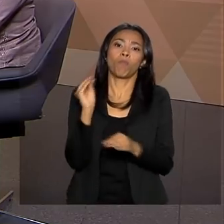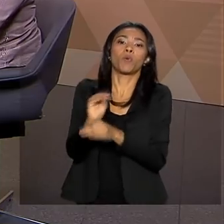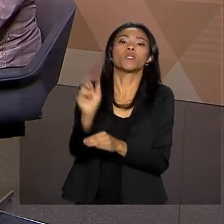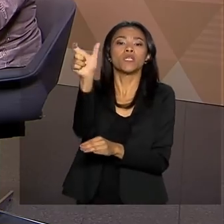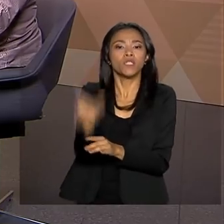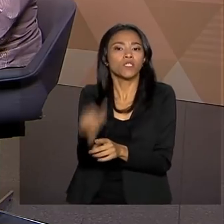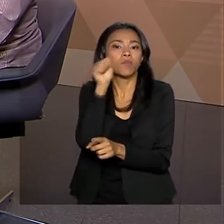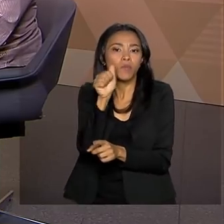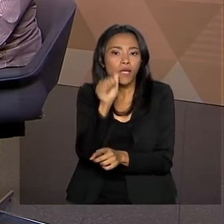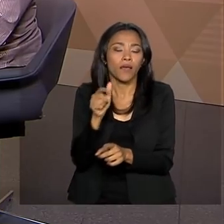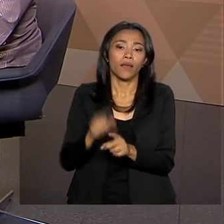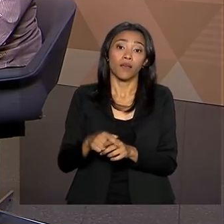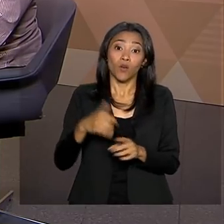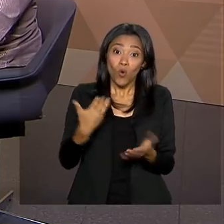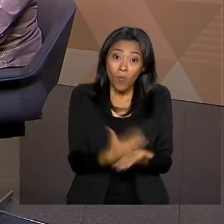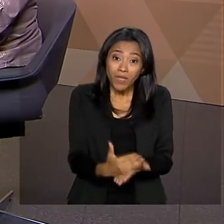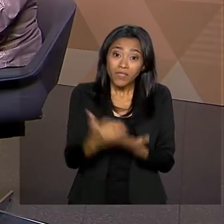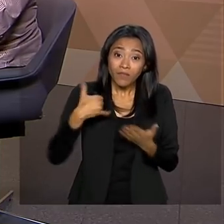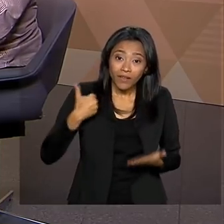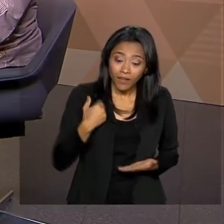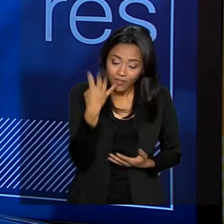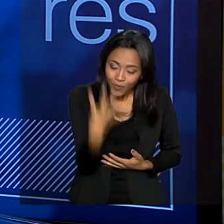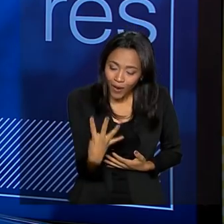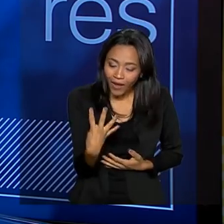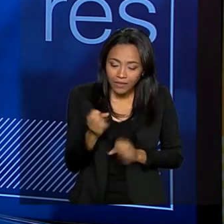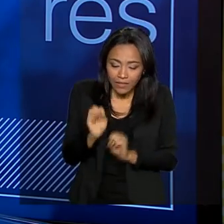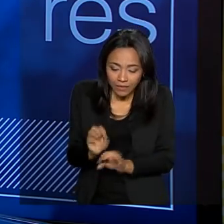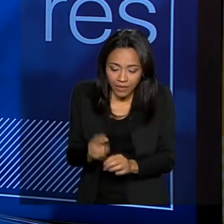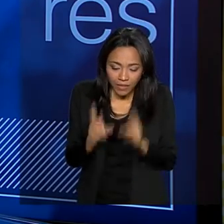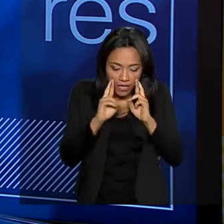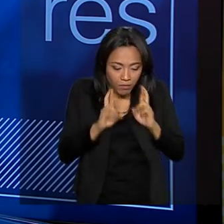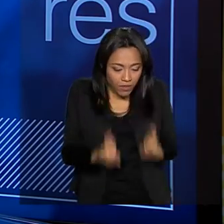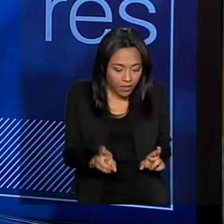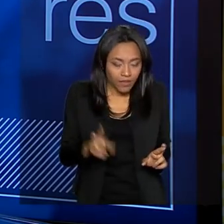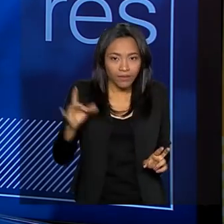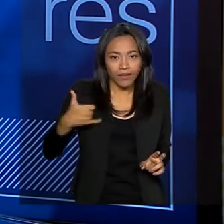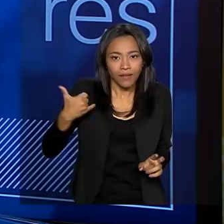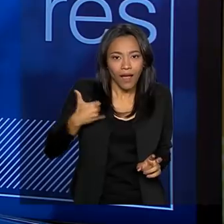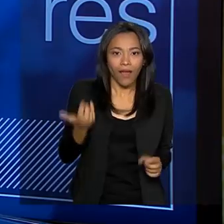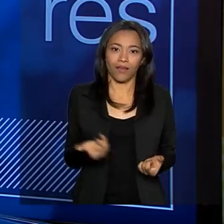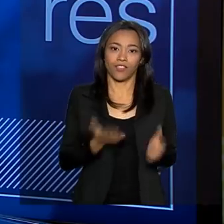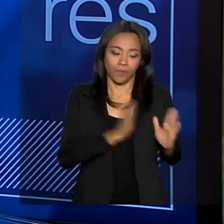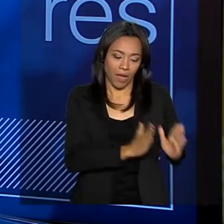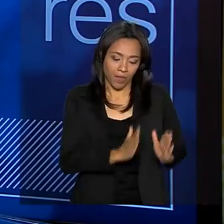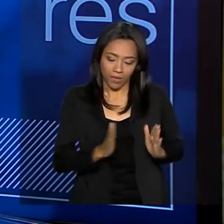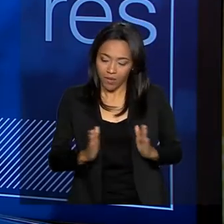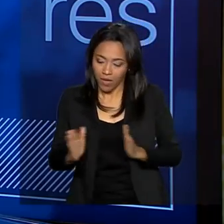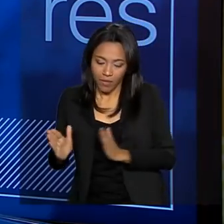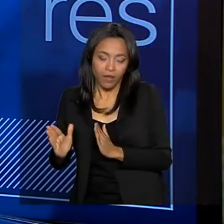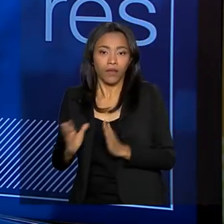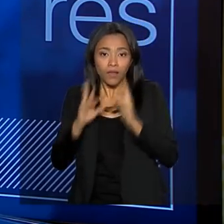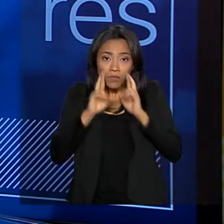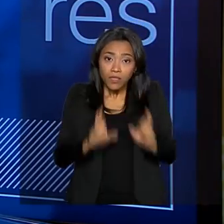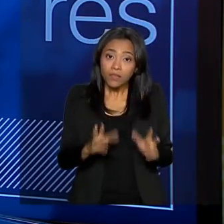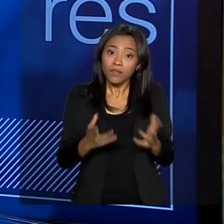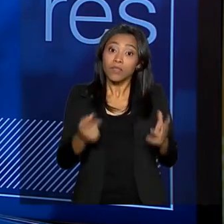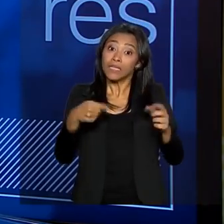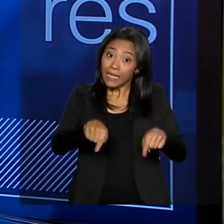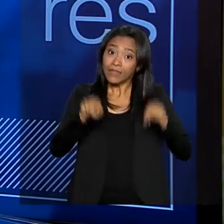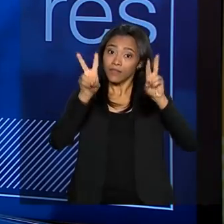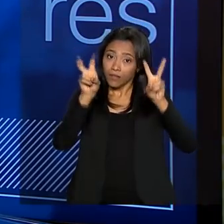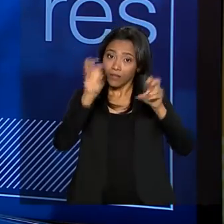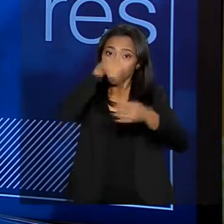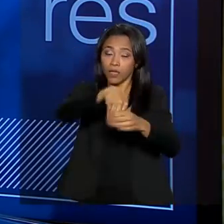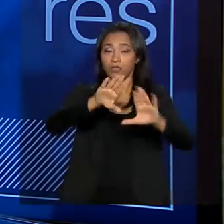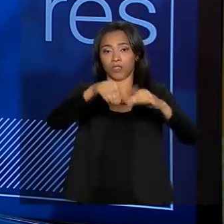esse tema a partir de quatro anos na escola, obedecendo a idade, a especificidade de cada fase, mas lidando com o tema na escola,